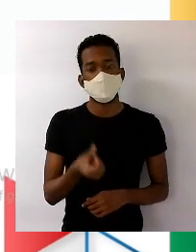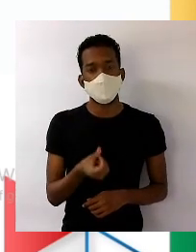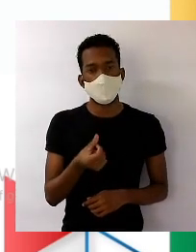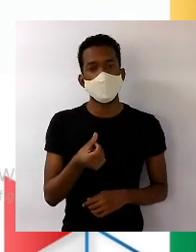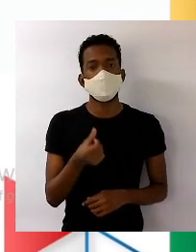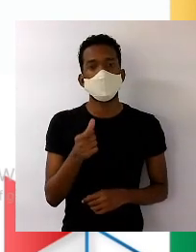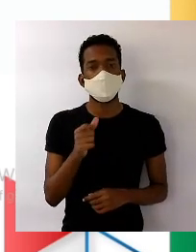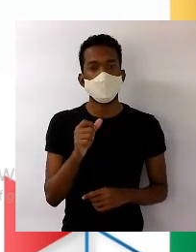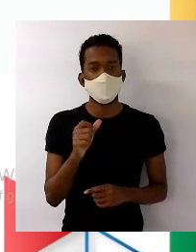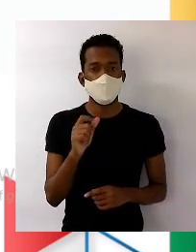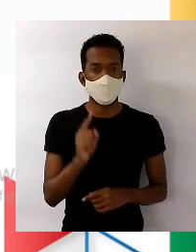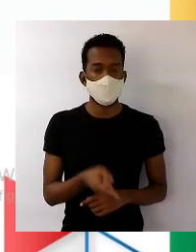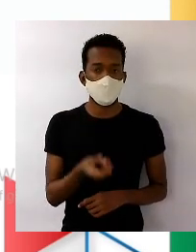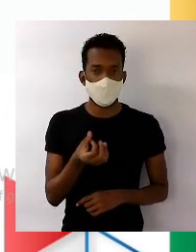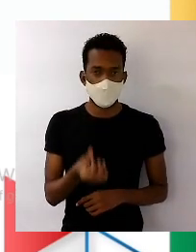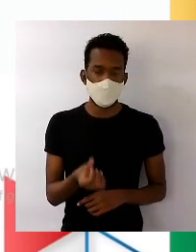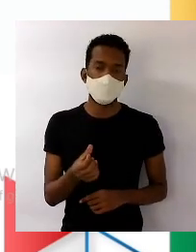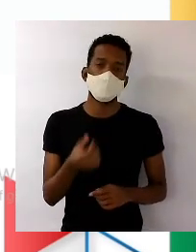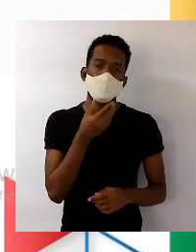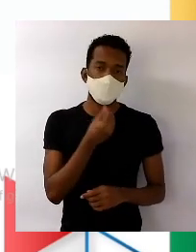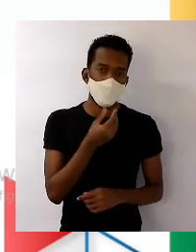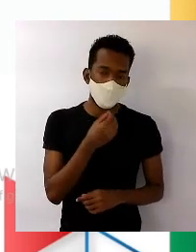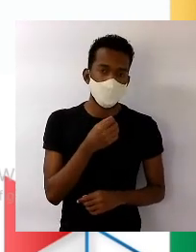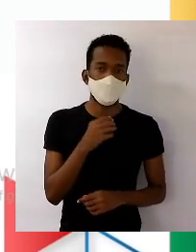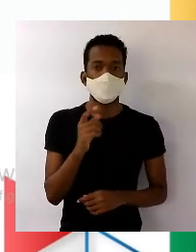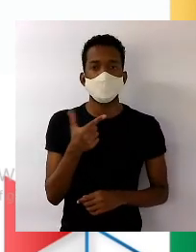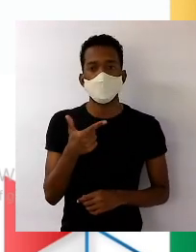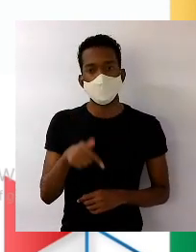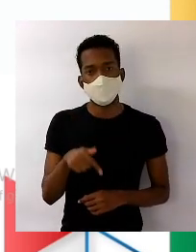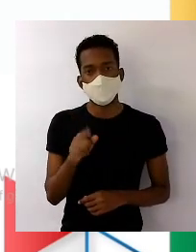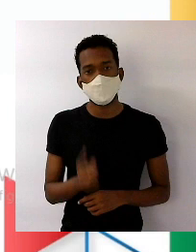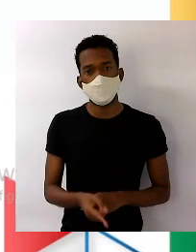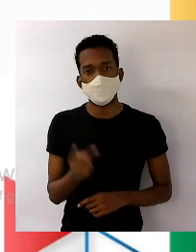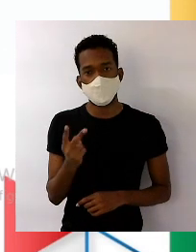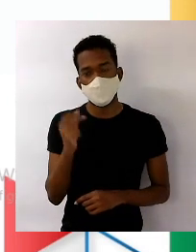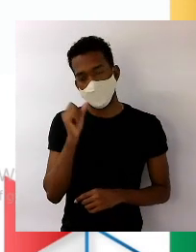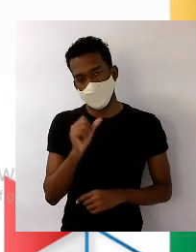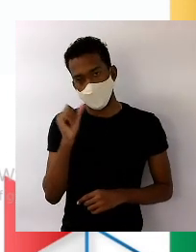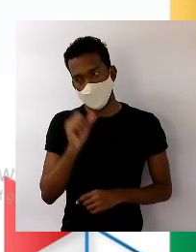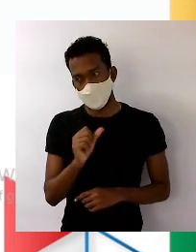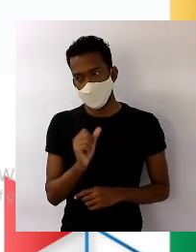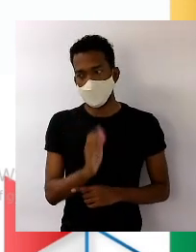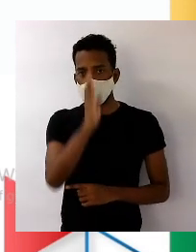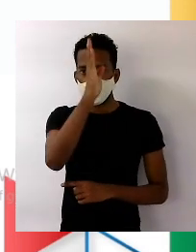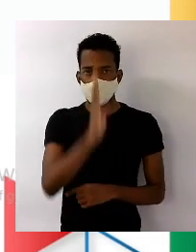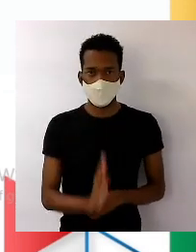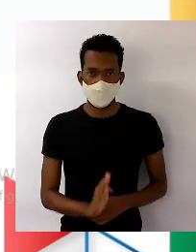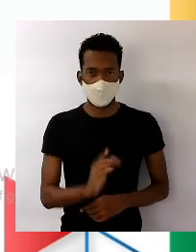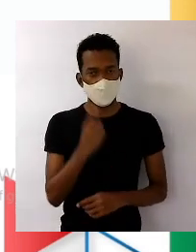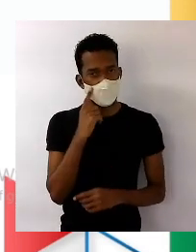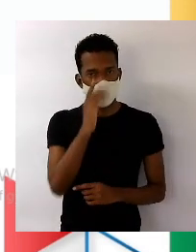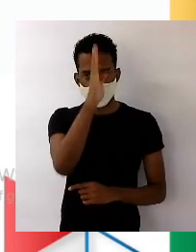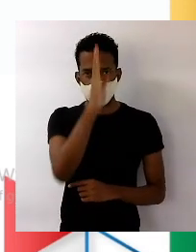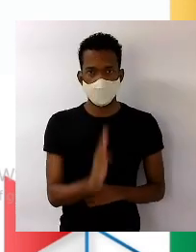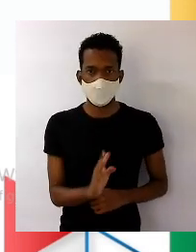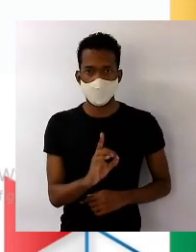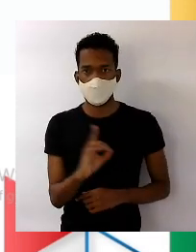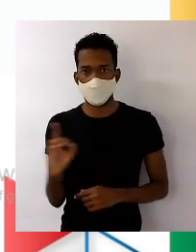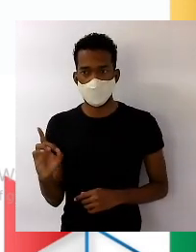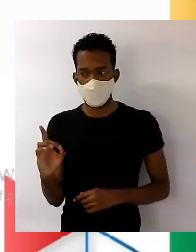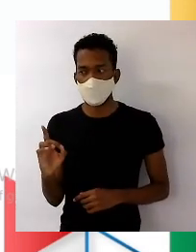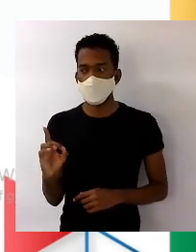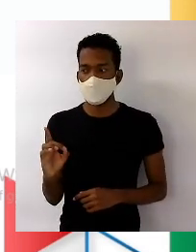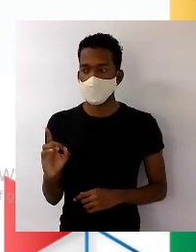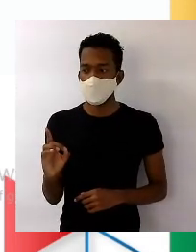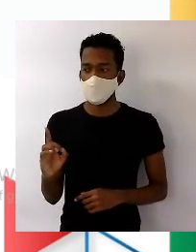e 27,2 de mulheres. Um lado da pirâmide, o lado direito, é